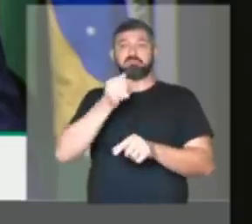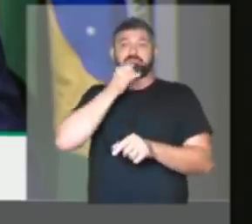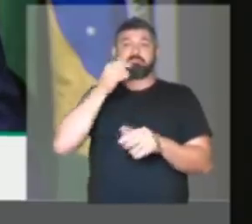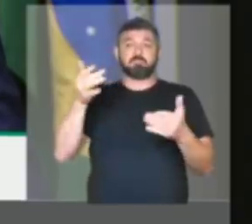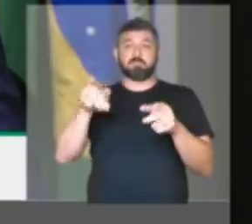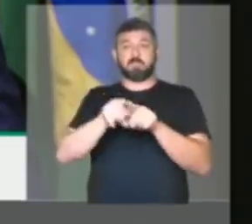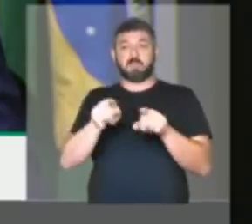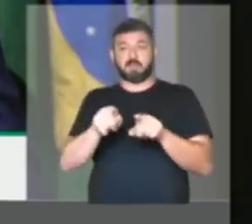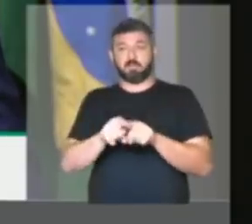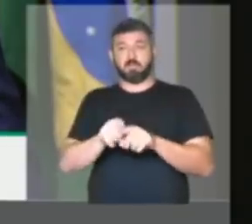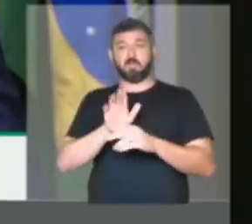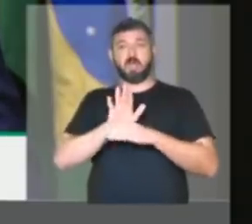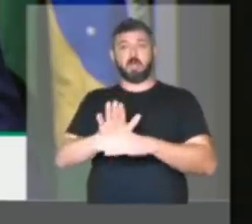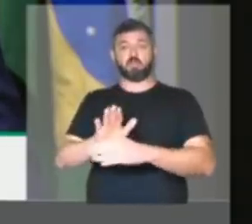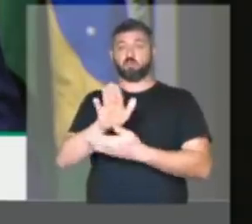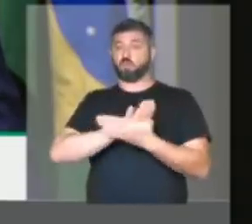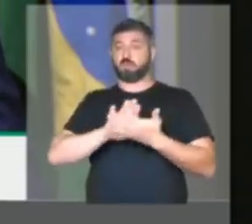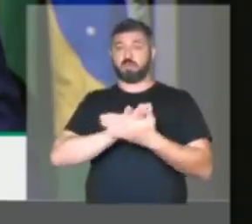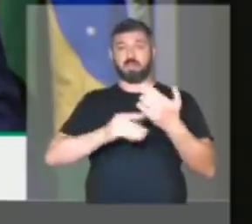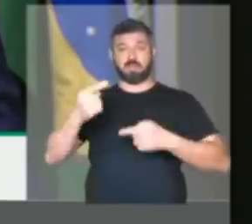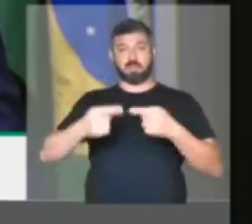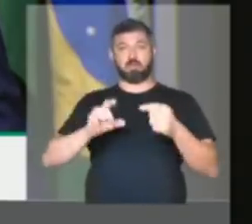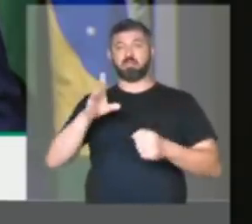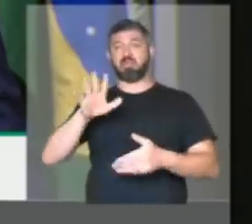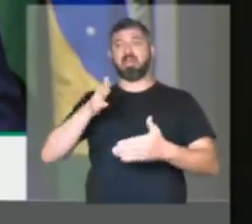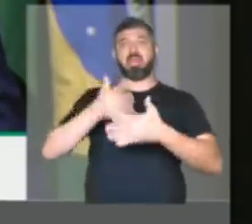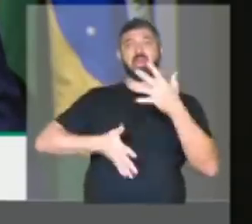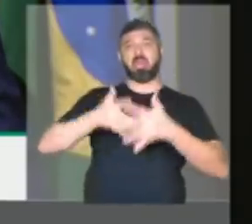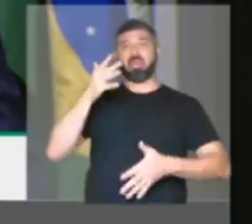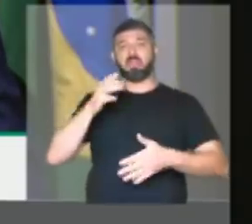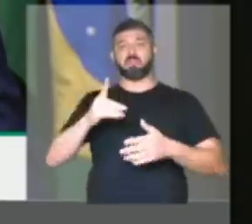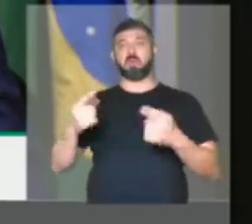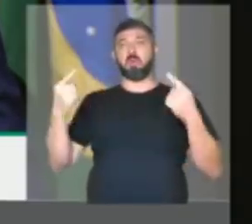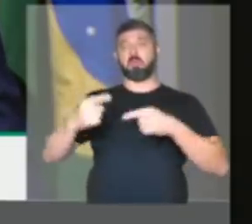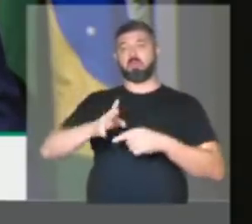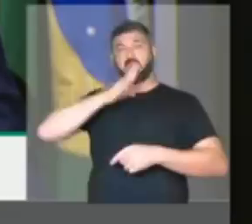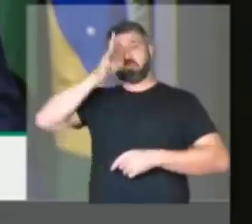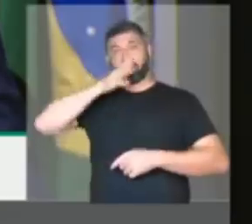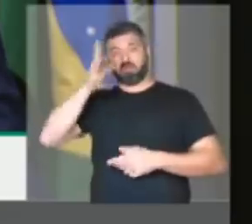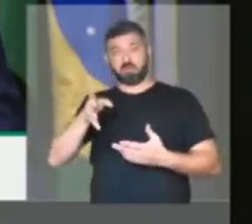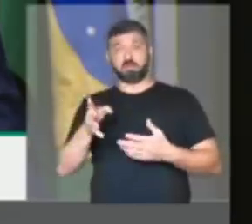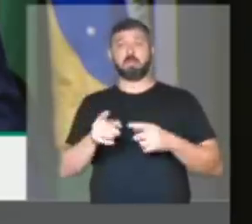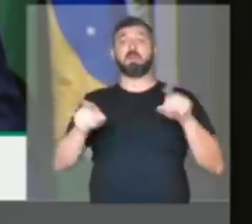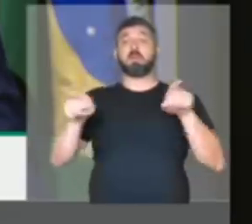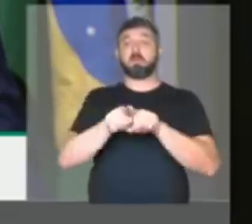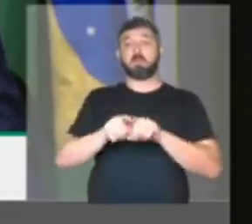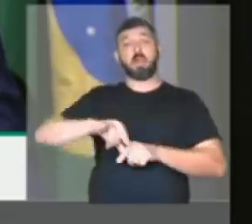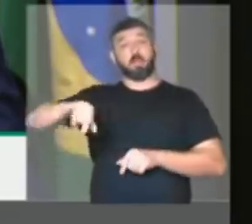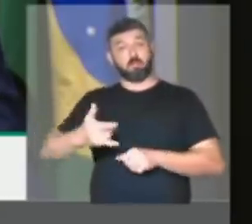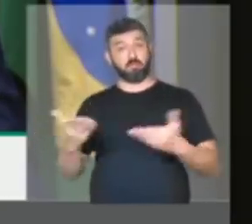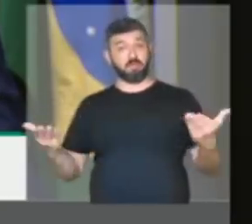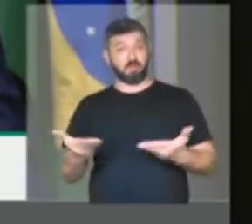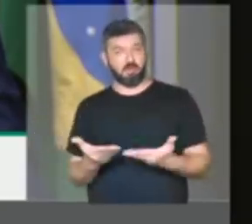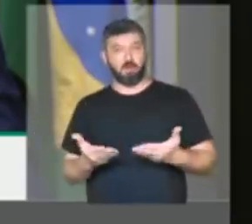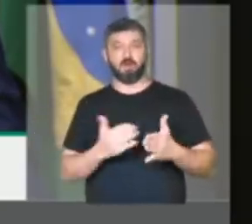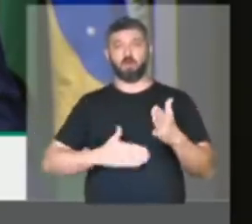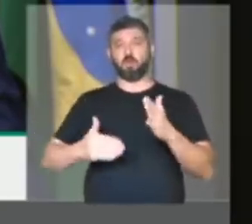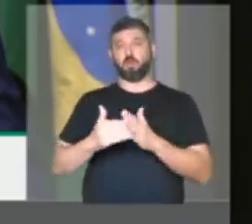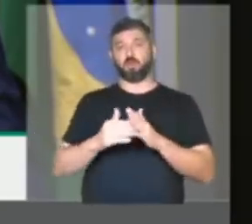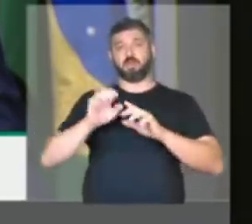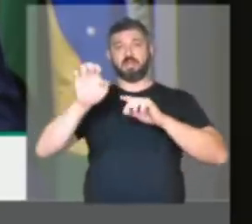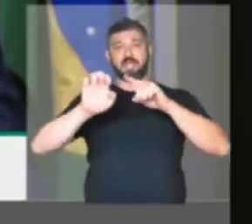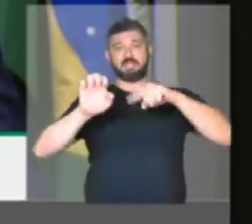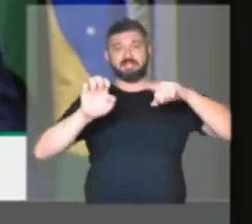infelizmente, não contribuíram para o debate, apenas obstruíram, apenas fizeram oposição por oposição, que aproveitem todos os